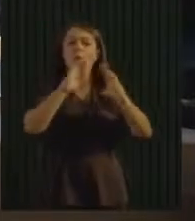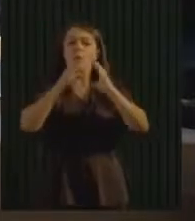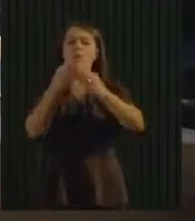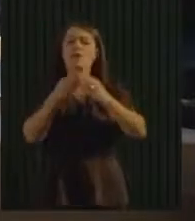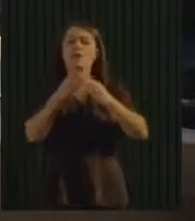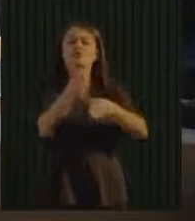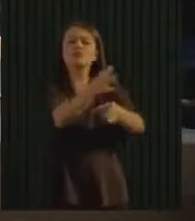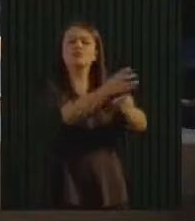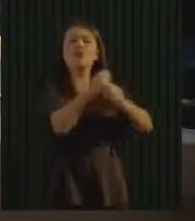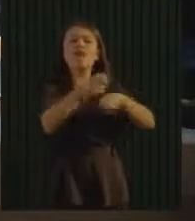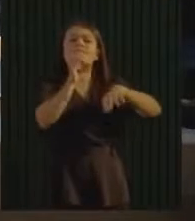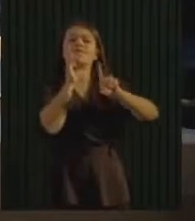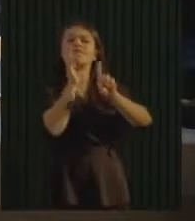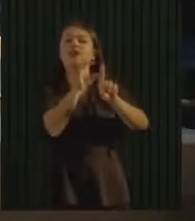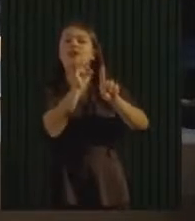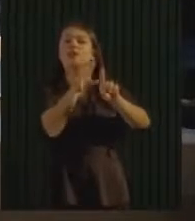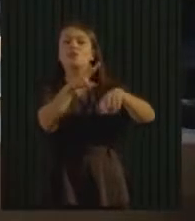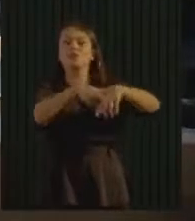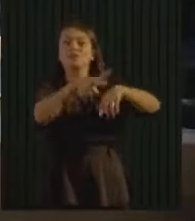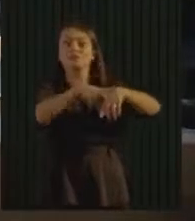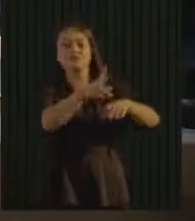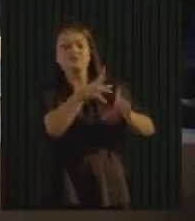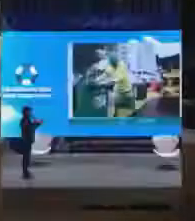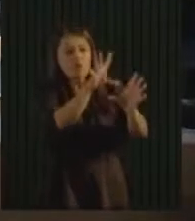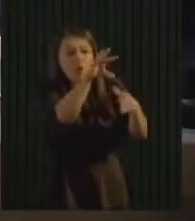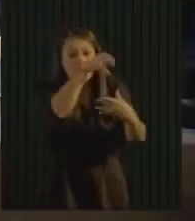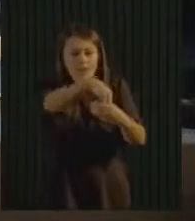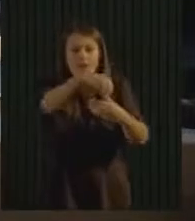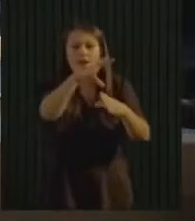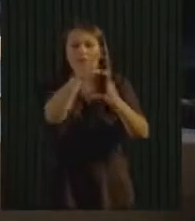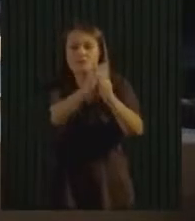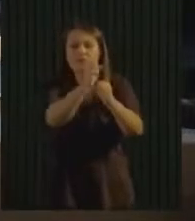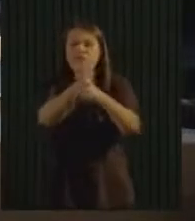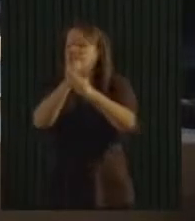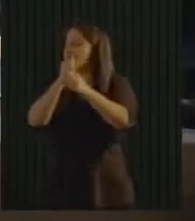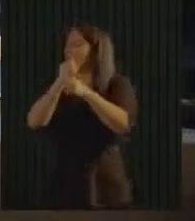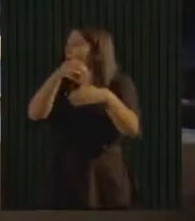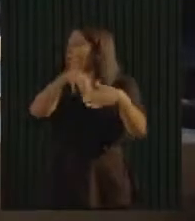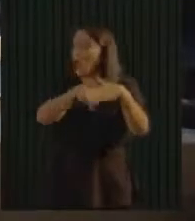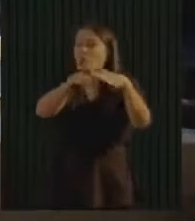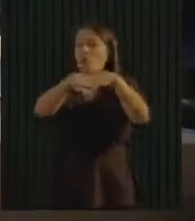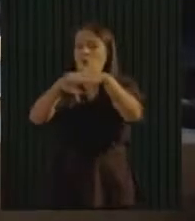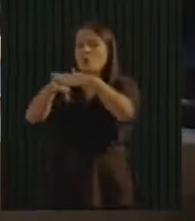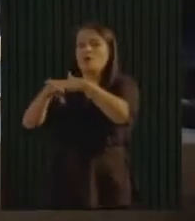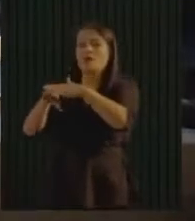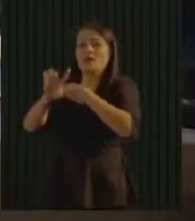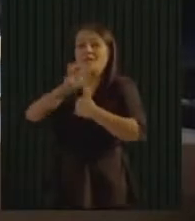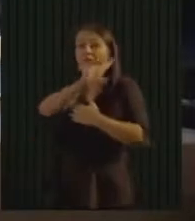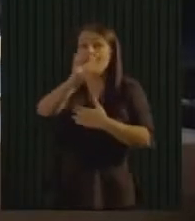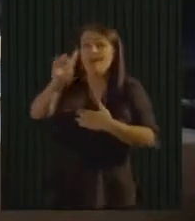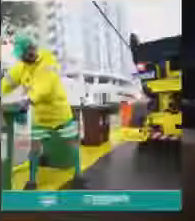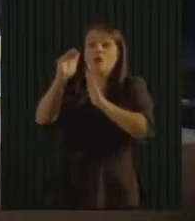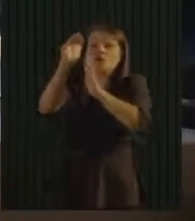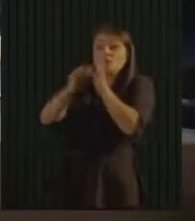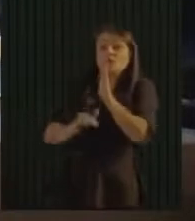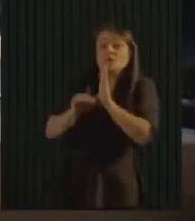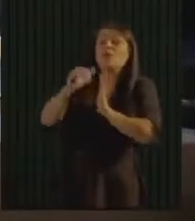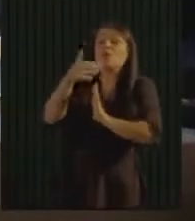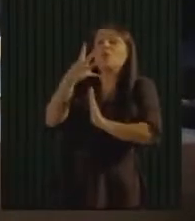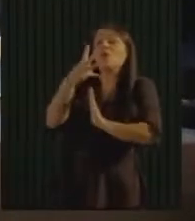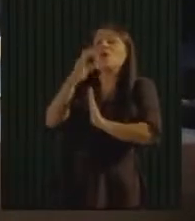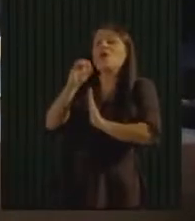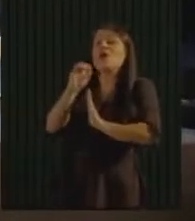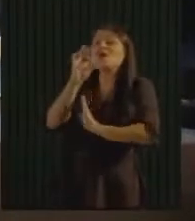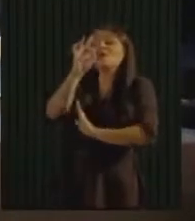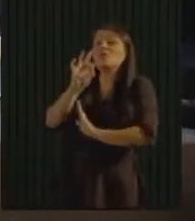de vidro. Está aqui o nosso material. Só esses equipamentos vão permitir expandir 40% do que a gente já